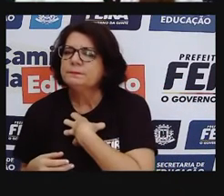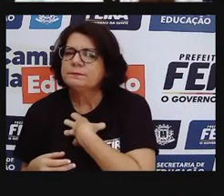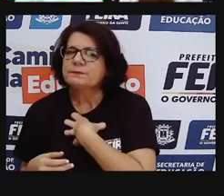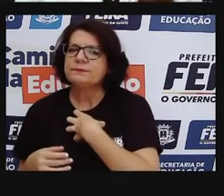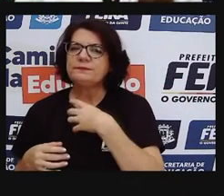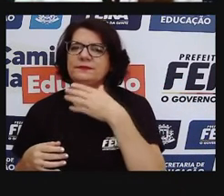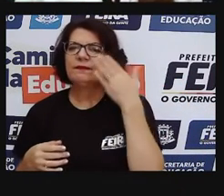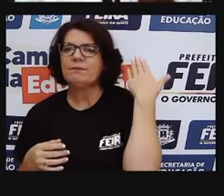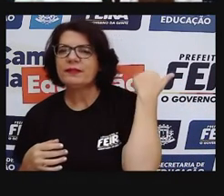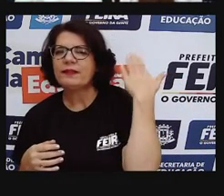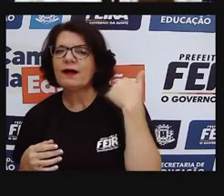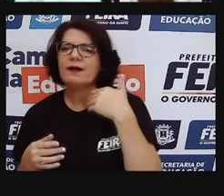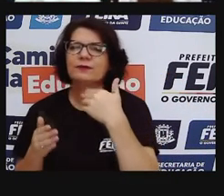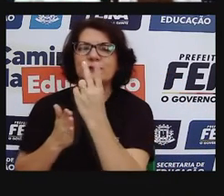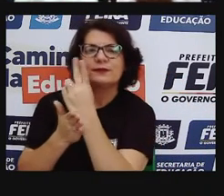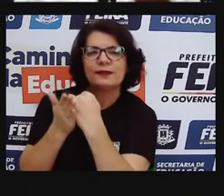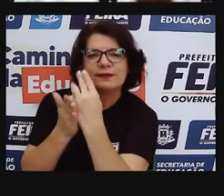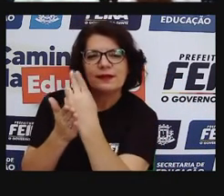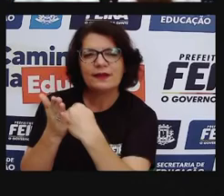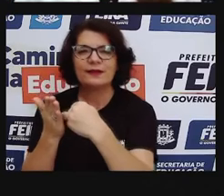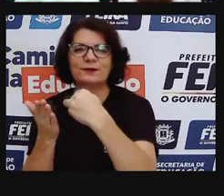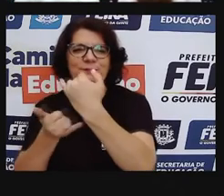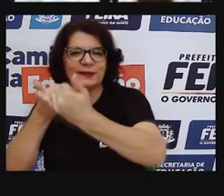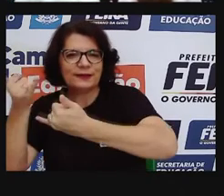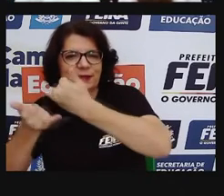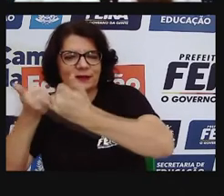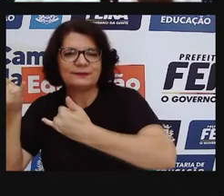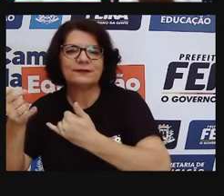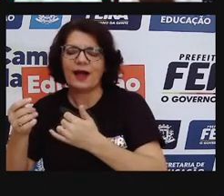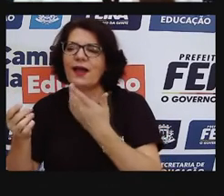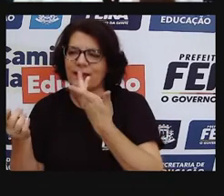infância. Certamente, a infância vivida por ele.